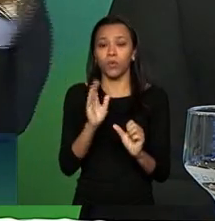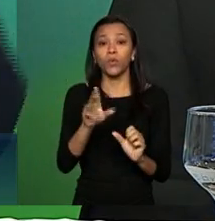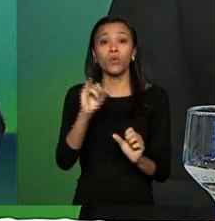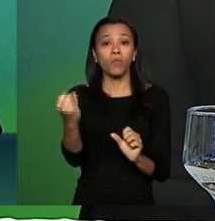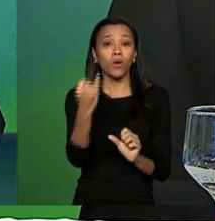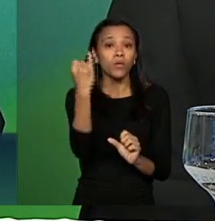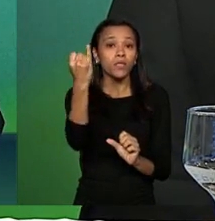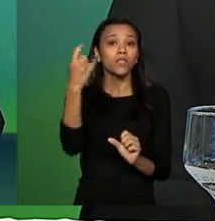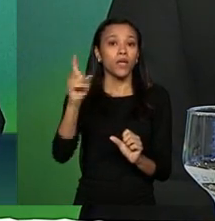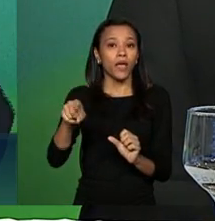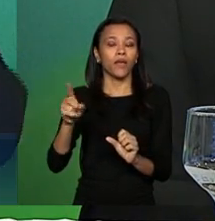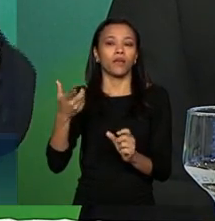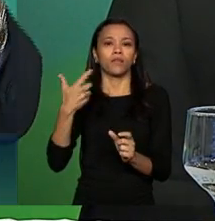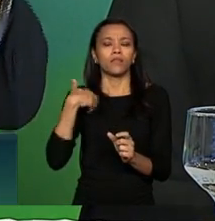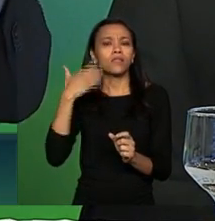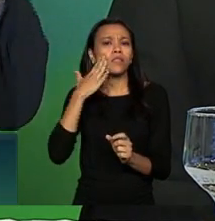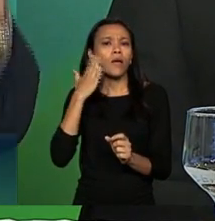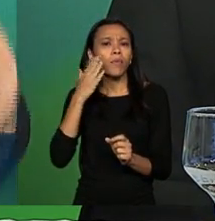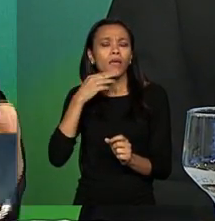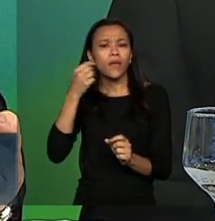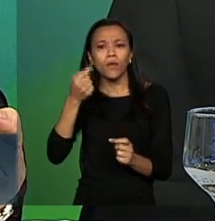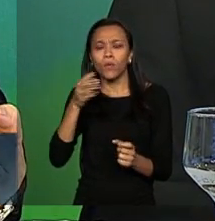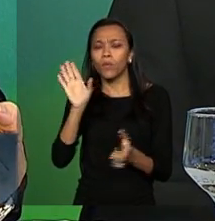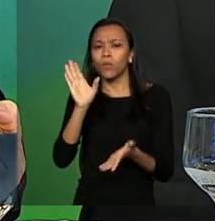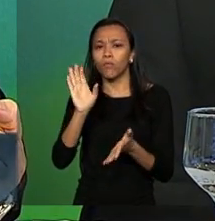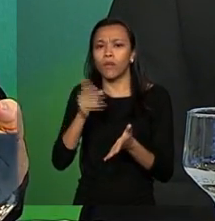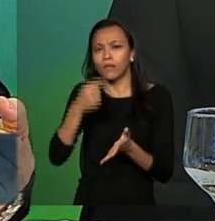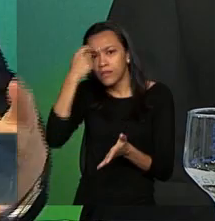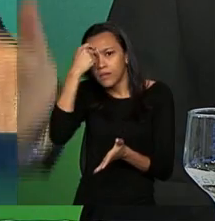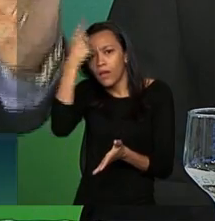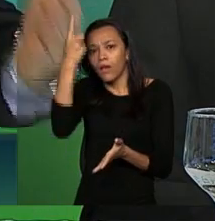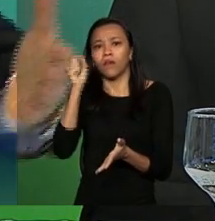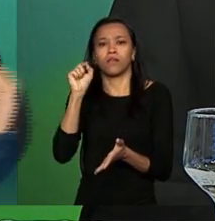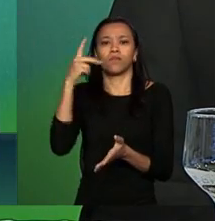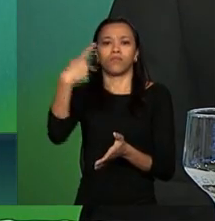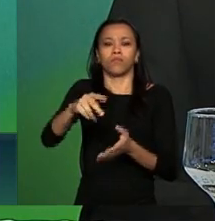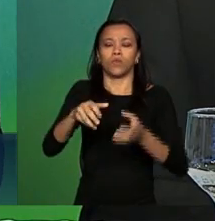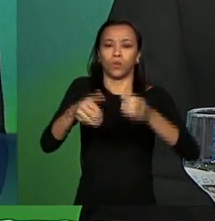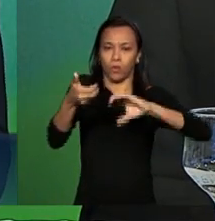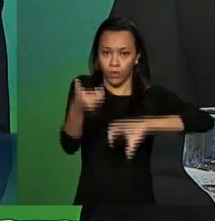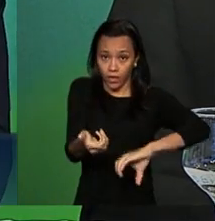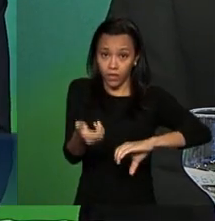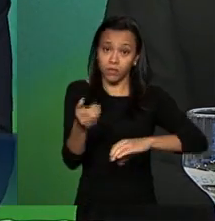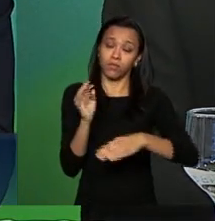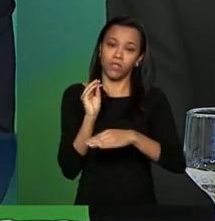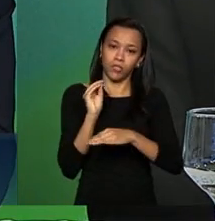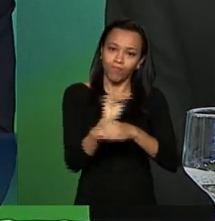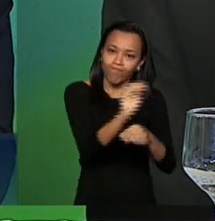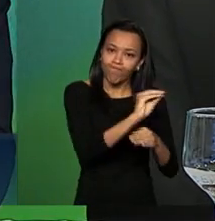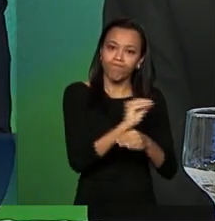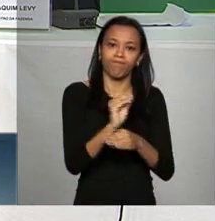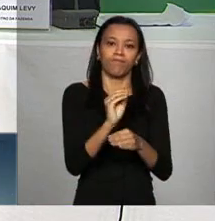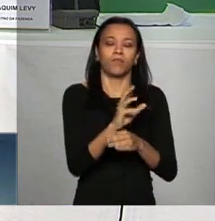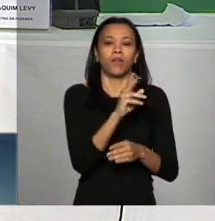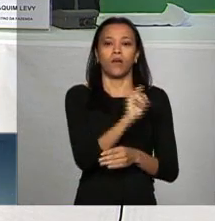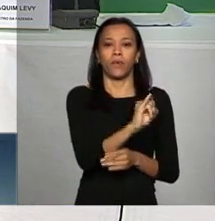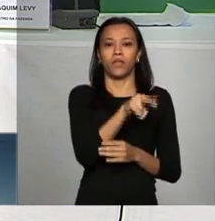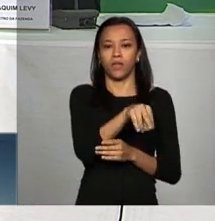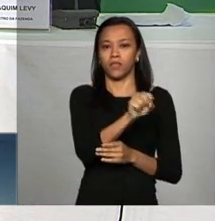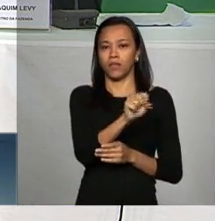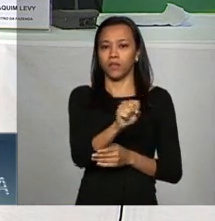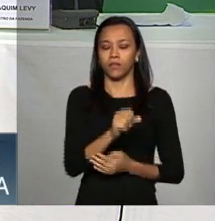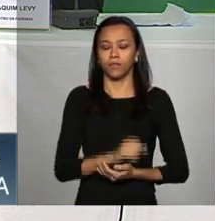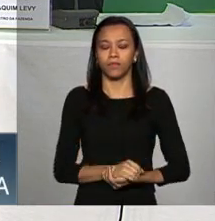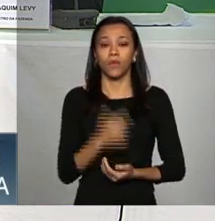é incorporar o conceito do Congresso da previsibilidade para o trabalhador e sustentabilidade para a Previdência próximo bom dia